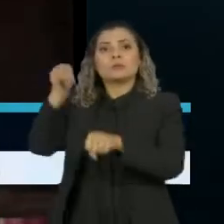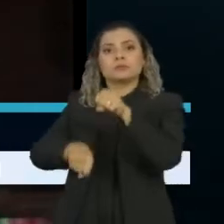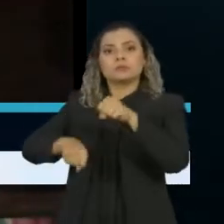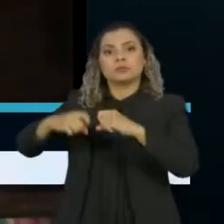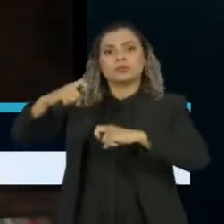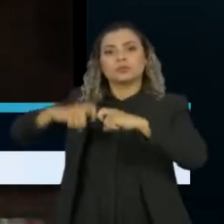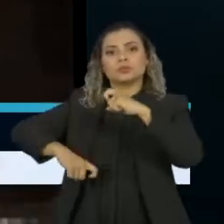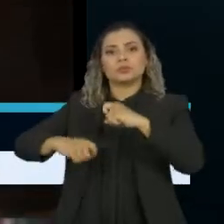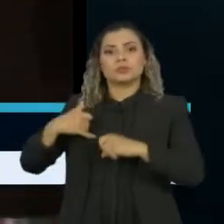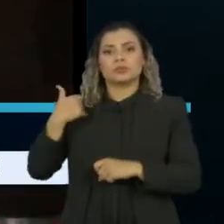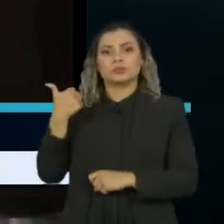estudante de 18 anos.